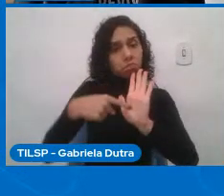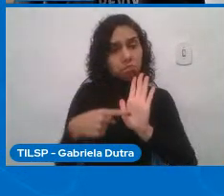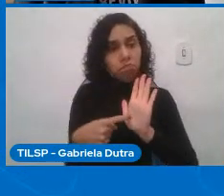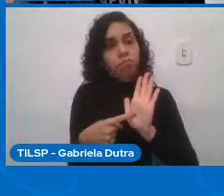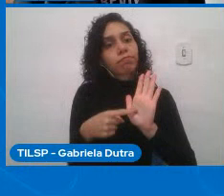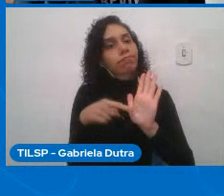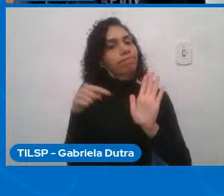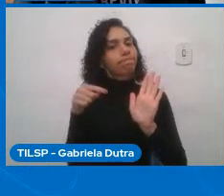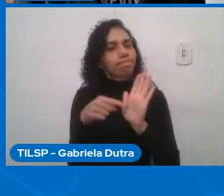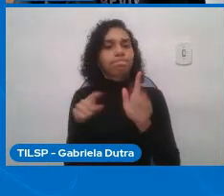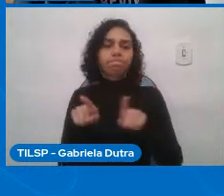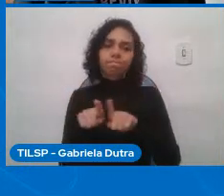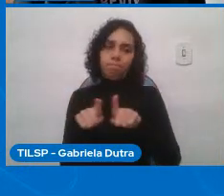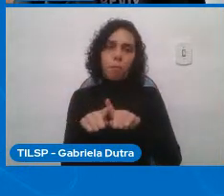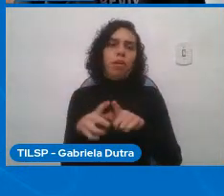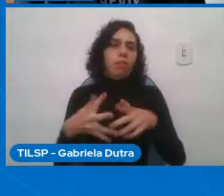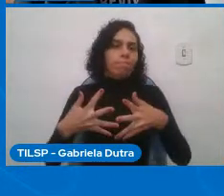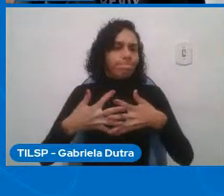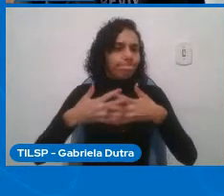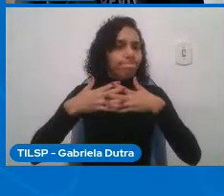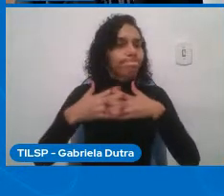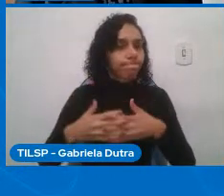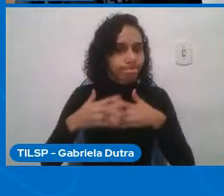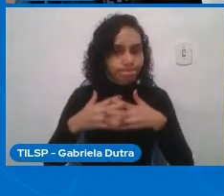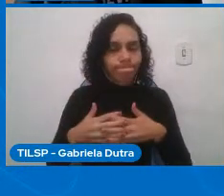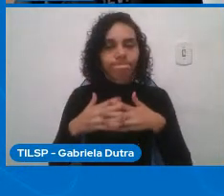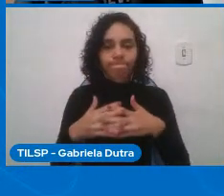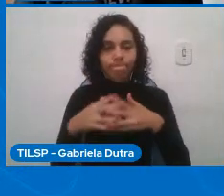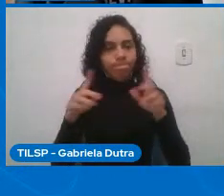grandes que nós vamos chegar em questões